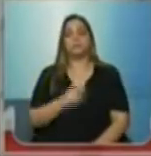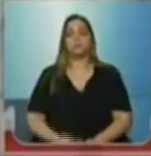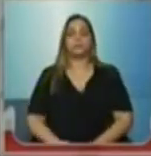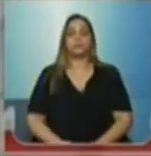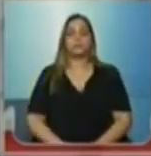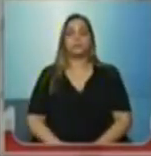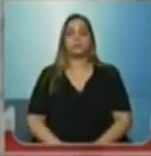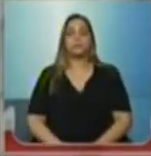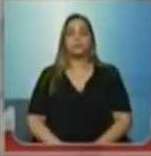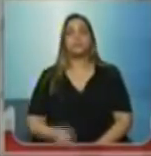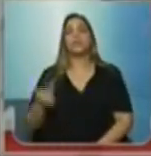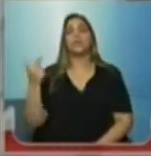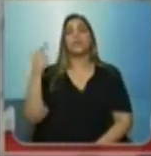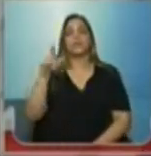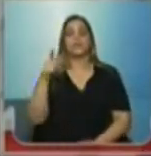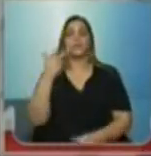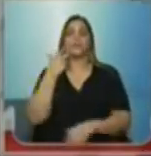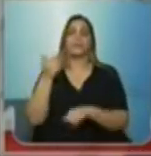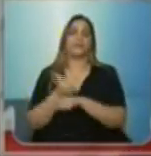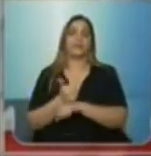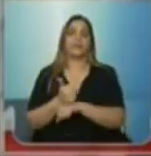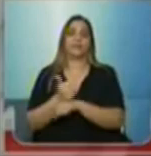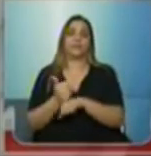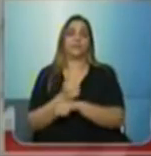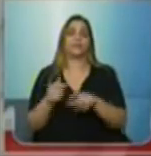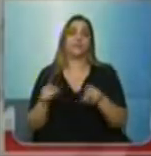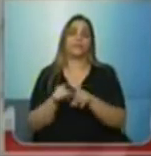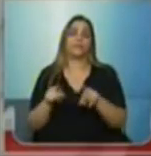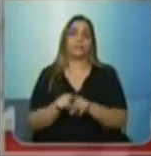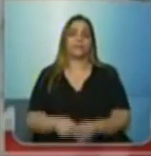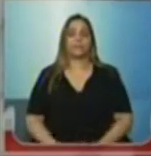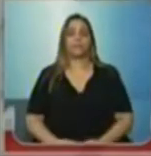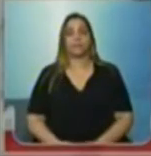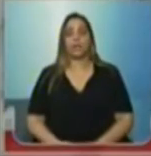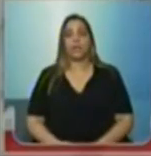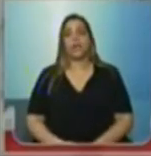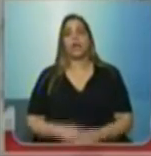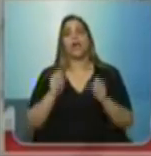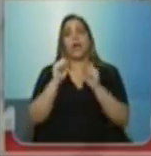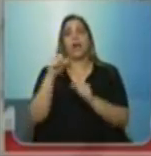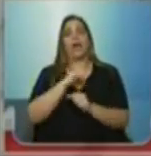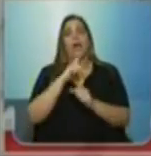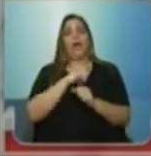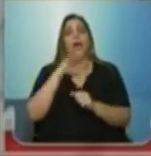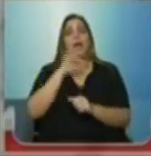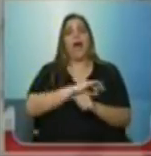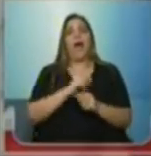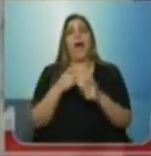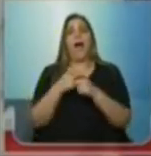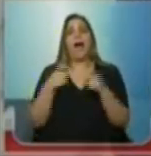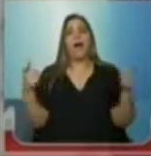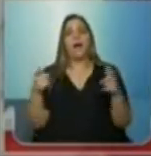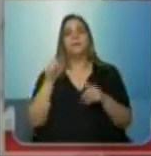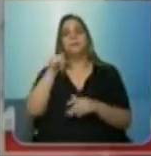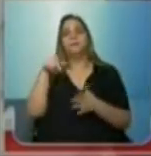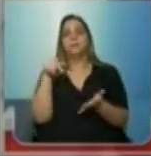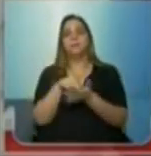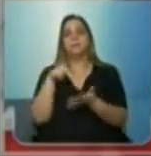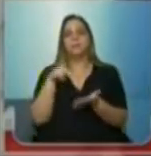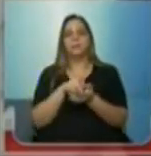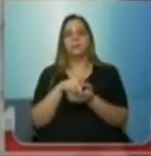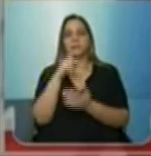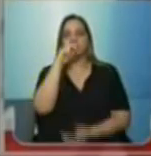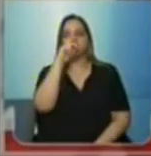para outras áreas, onde podem ter um salário um pouco maior. Mas é um fato muito